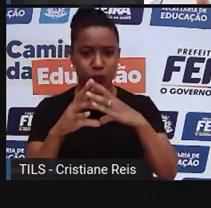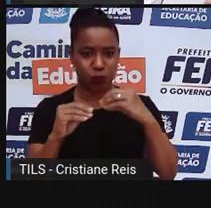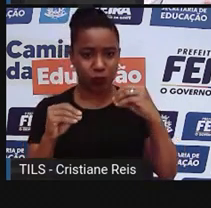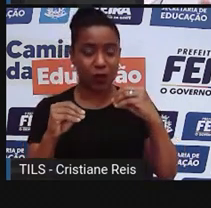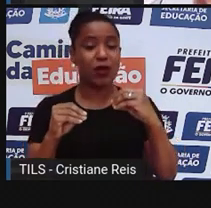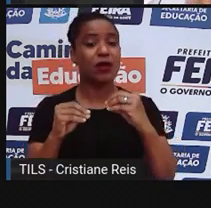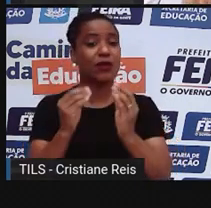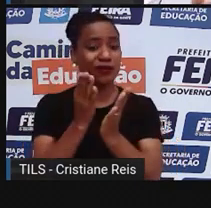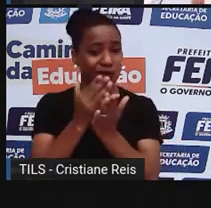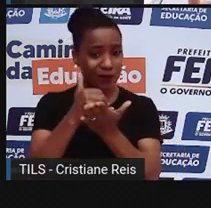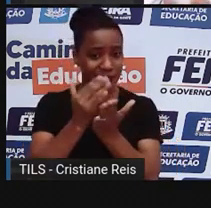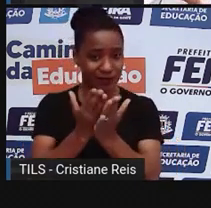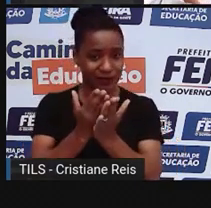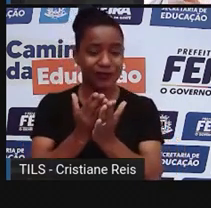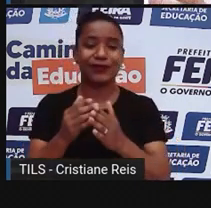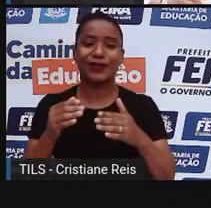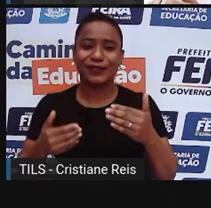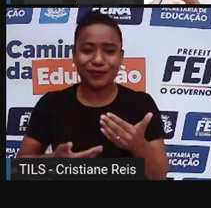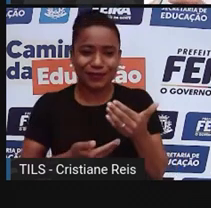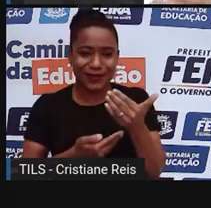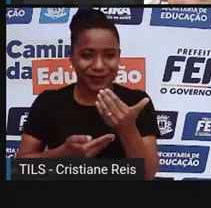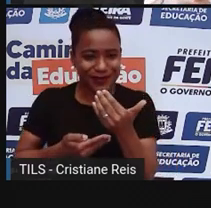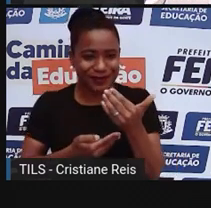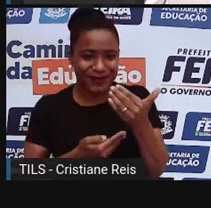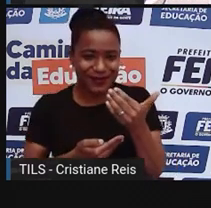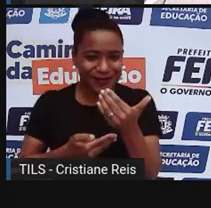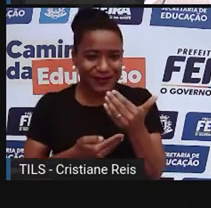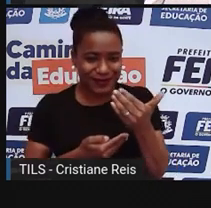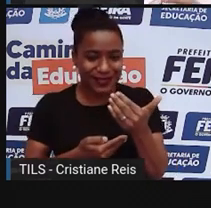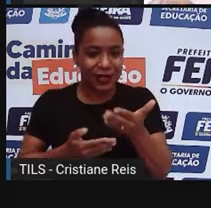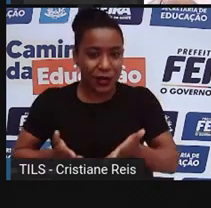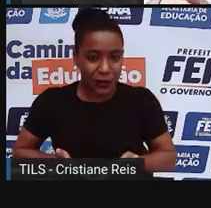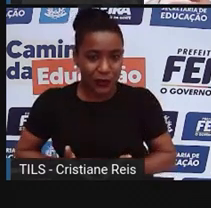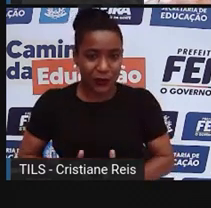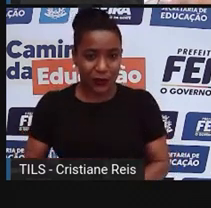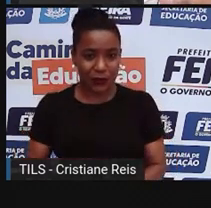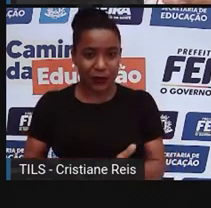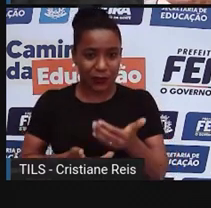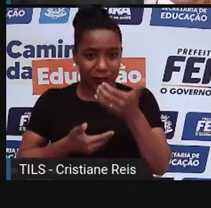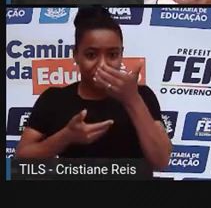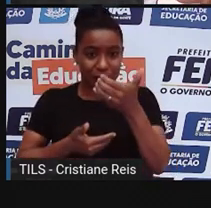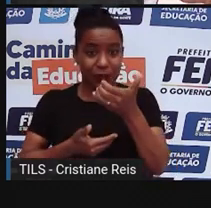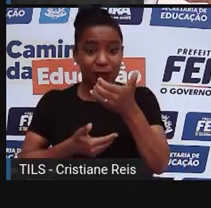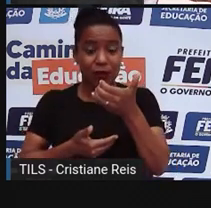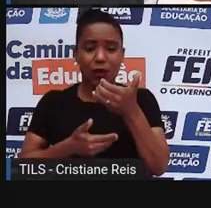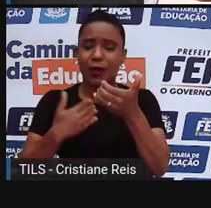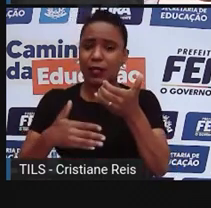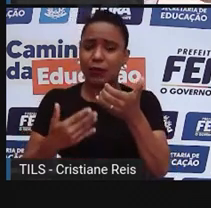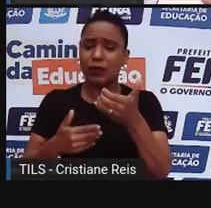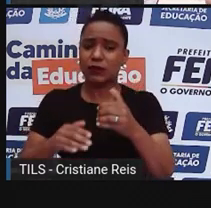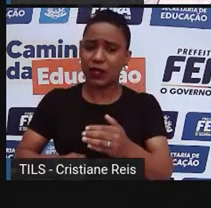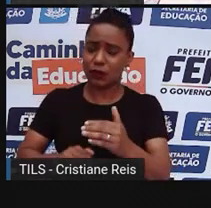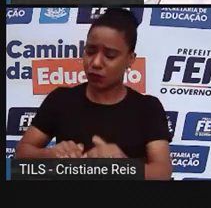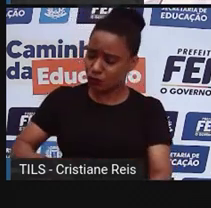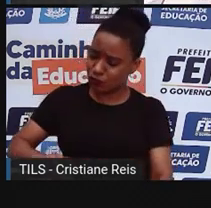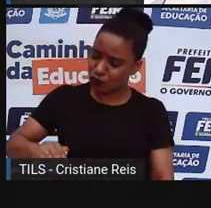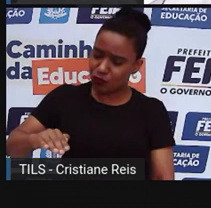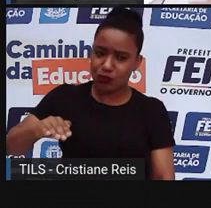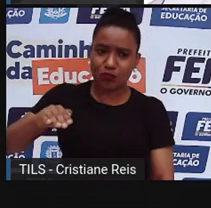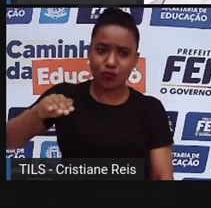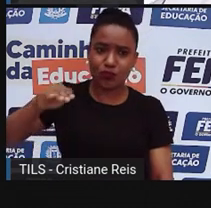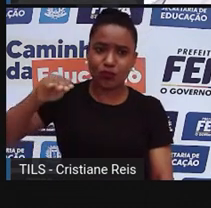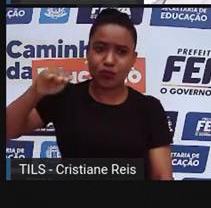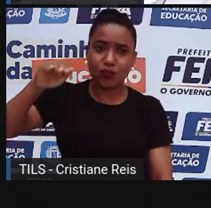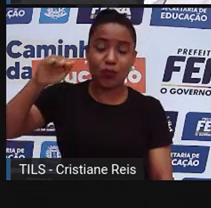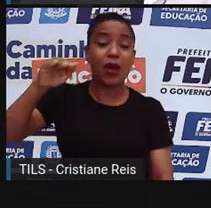bebezinho, pequenininho, as nossas células são um número. Conforme o nosso corpo vai crescendo, essas células vão se